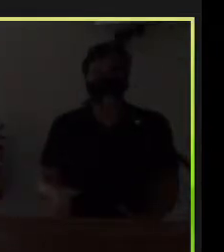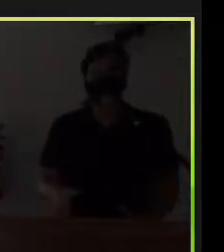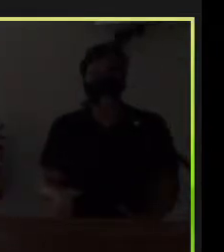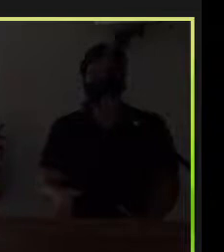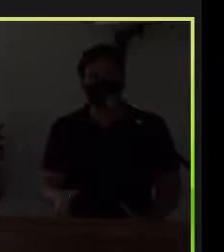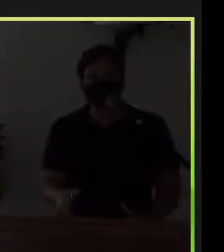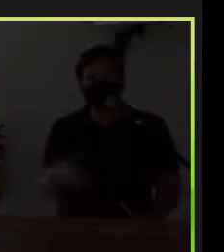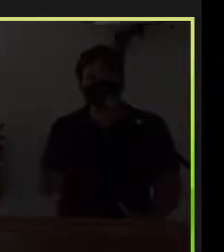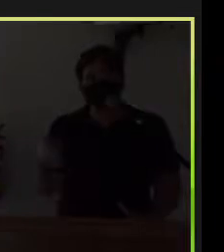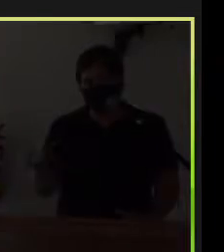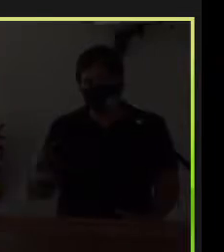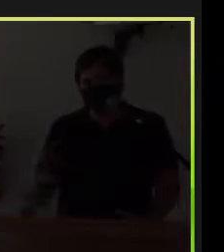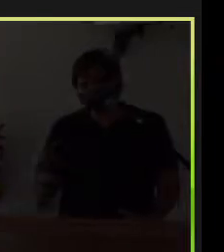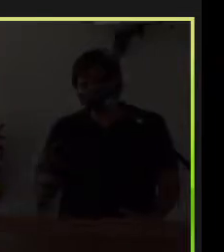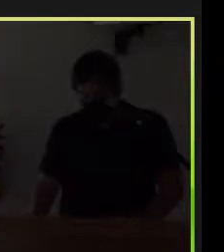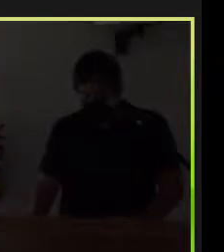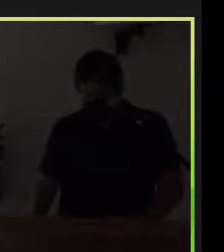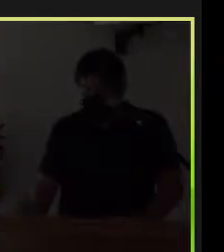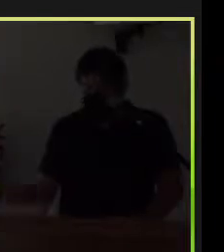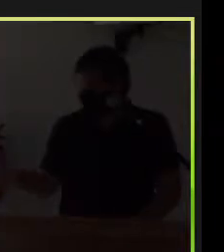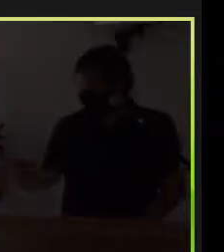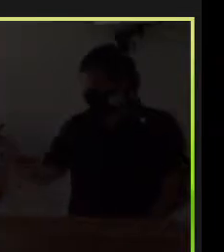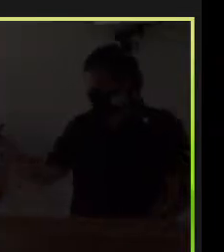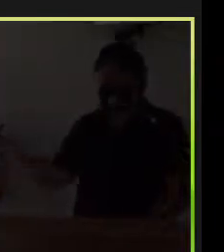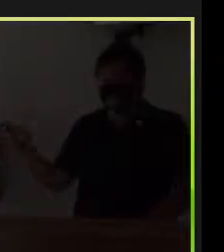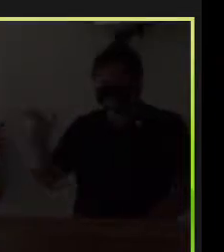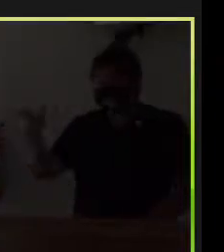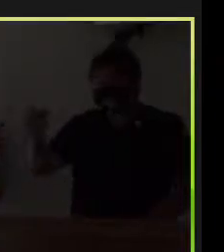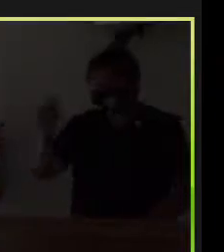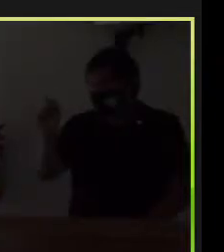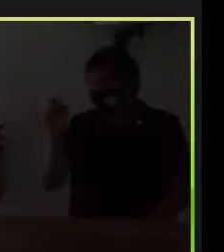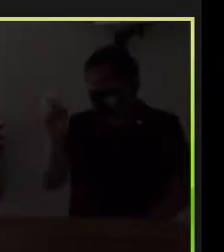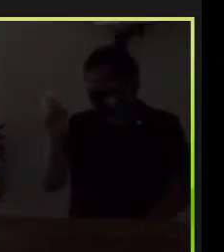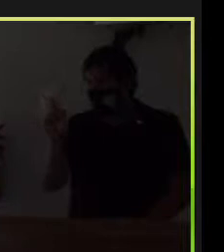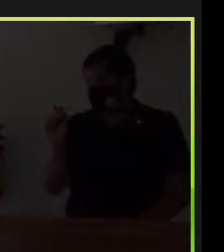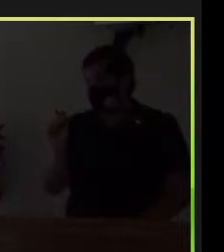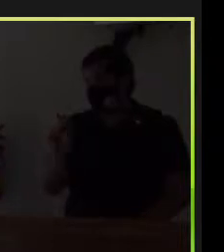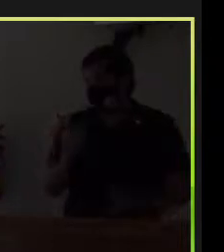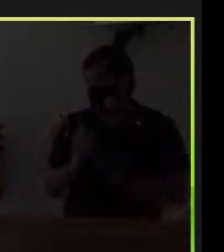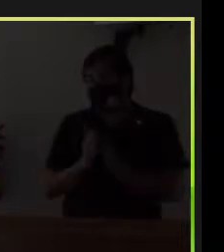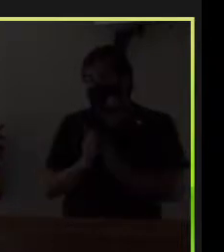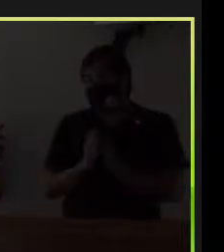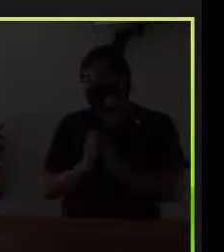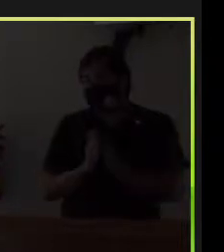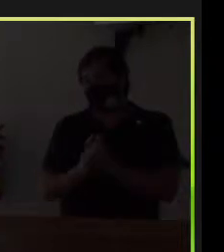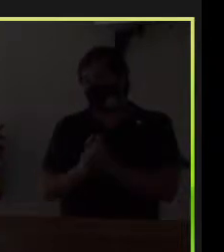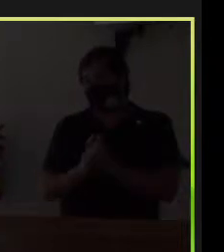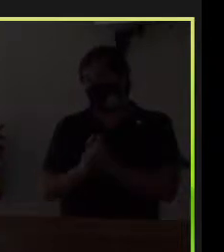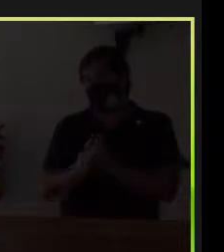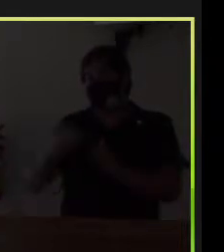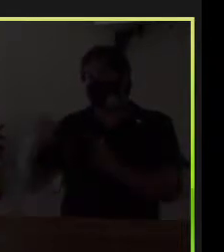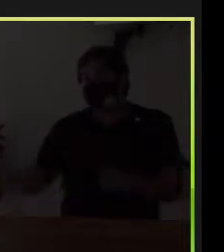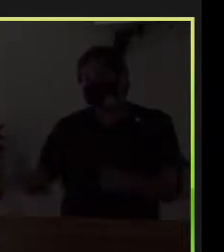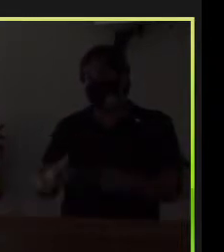circular. 800 celulares que deixaram de circular. E esse índice, ele pega... Tem um dado que faltou complementar. Ele pega um raio de